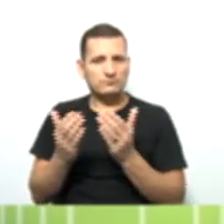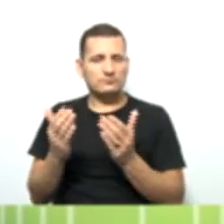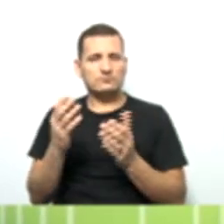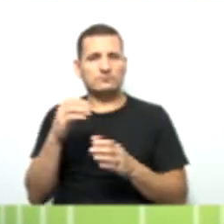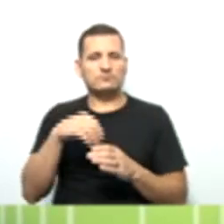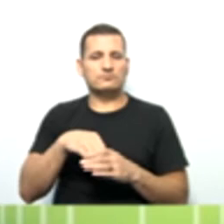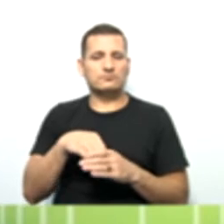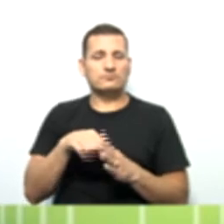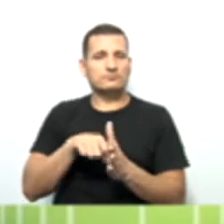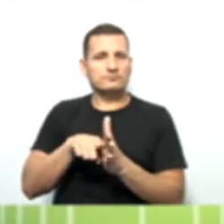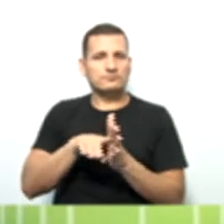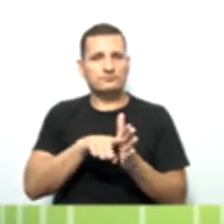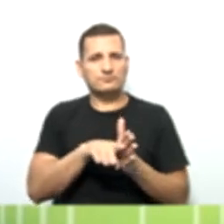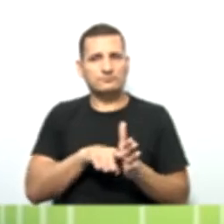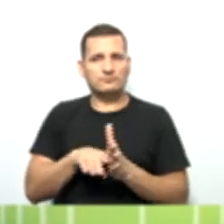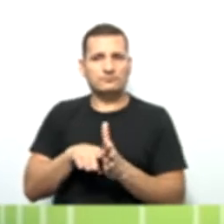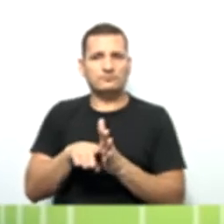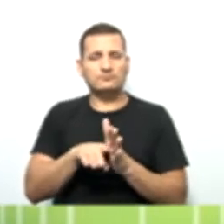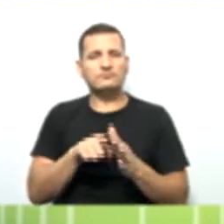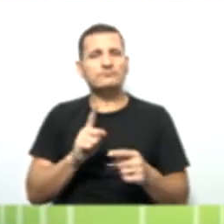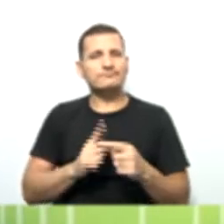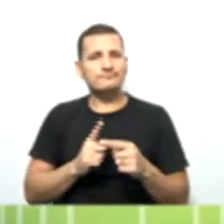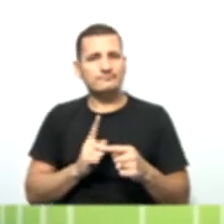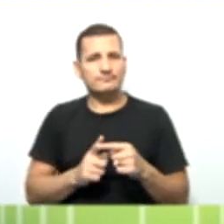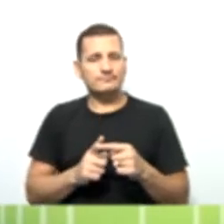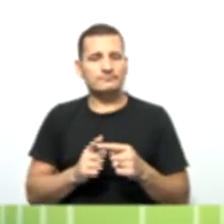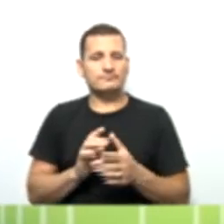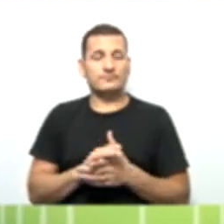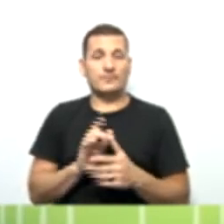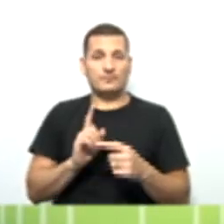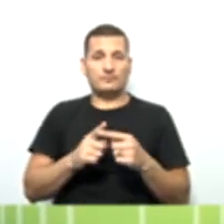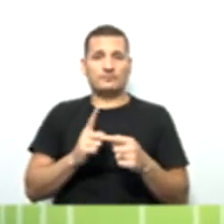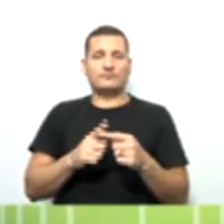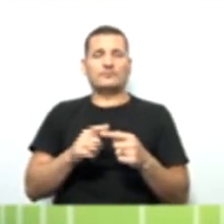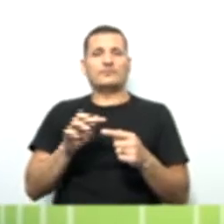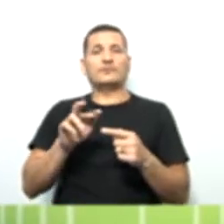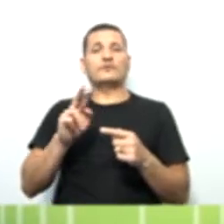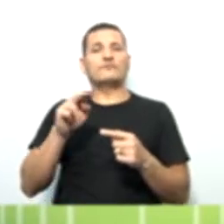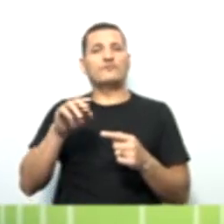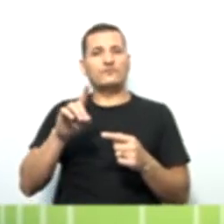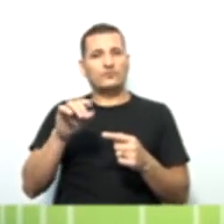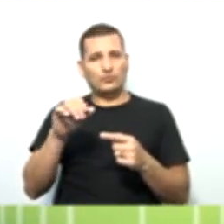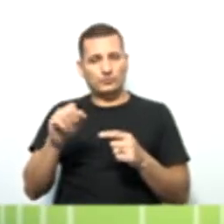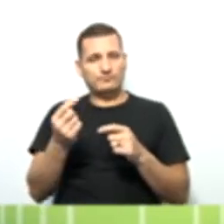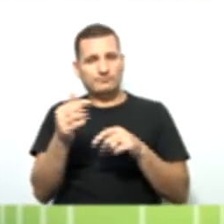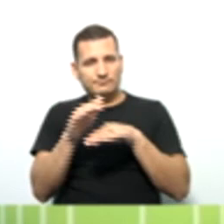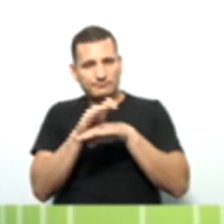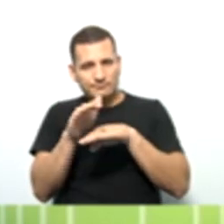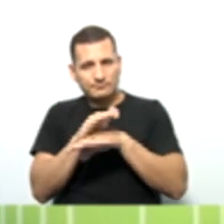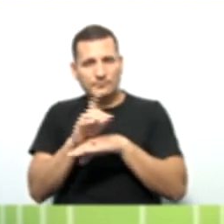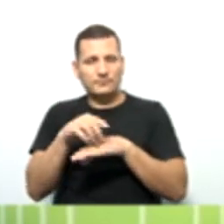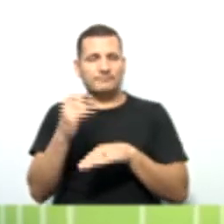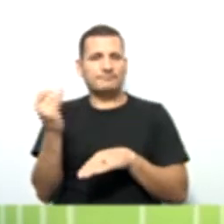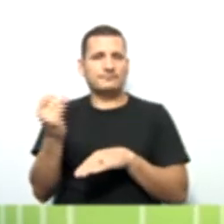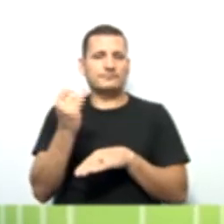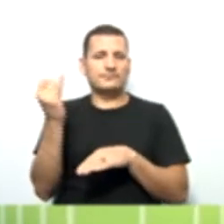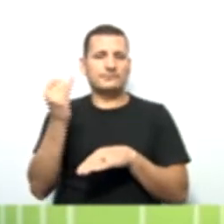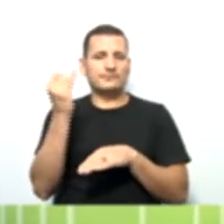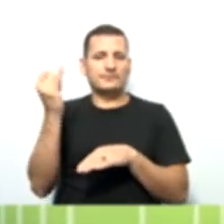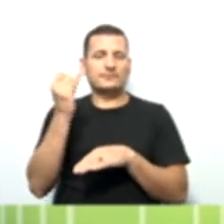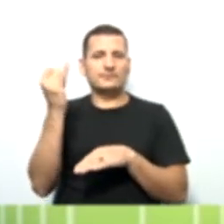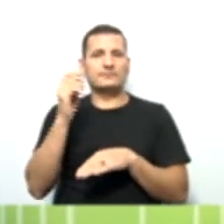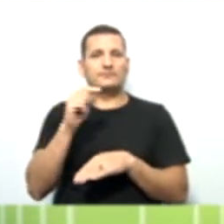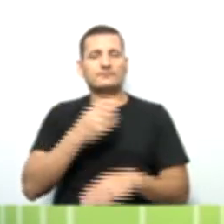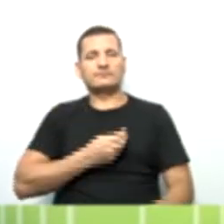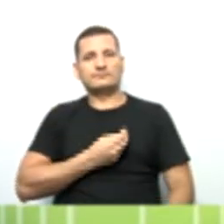dentro da auditoria. Por que, gente? Porque esses fundos, eles são de suma importância para a